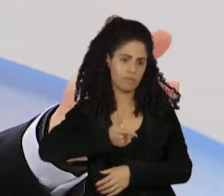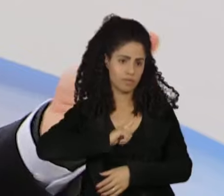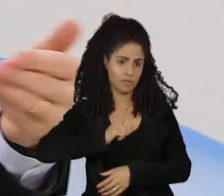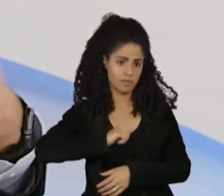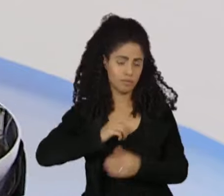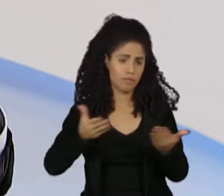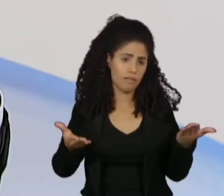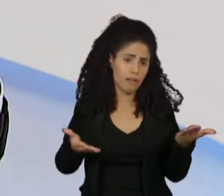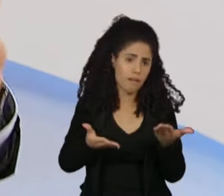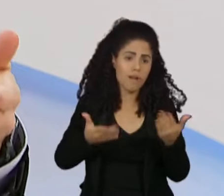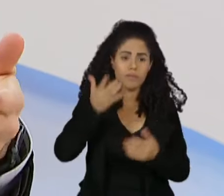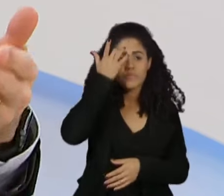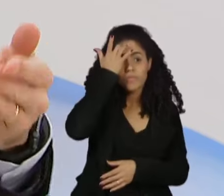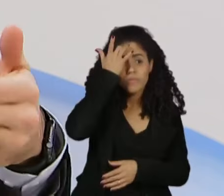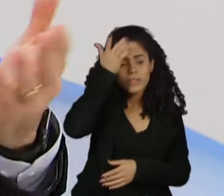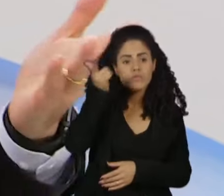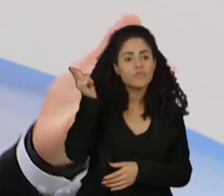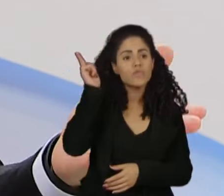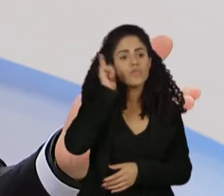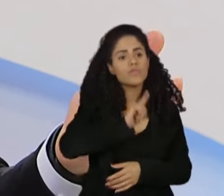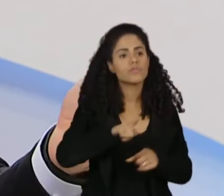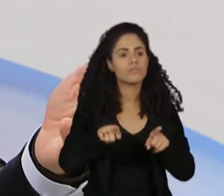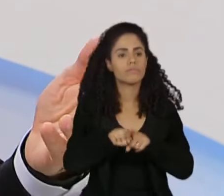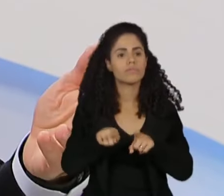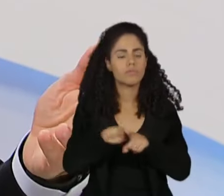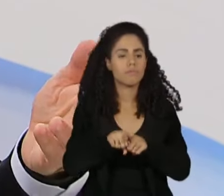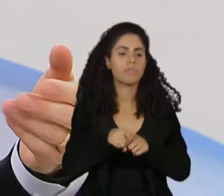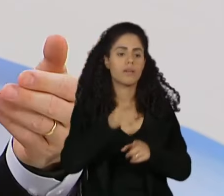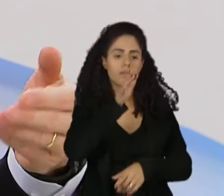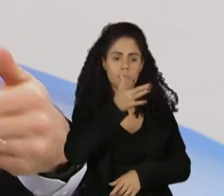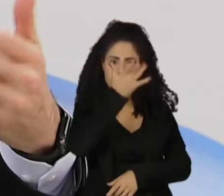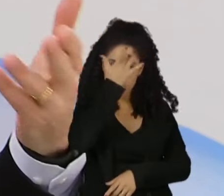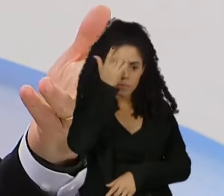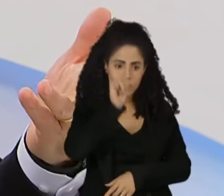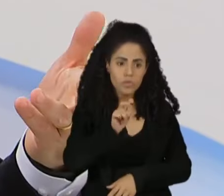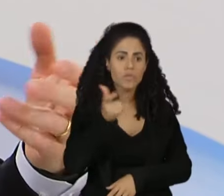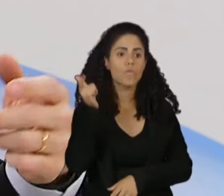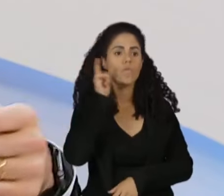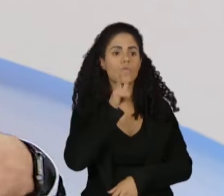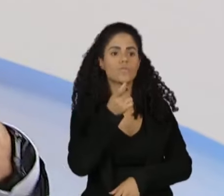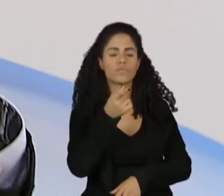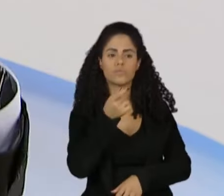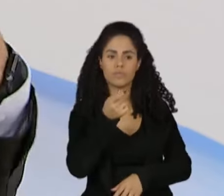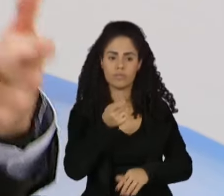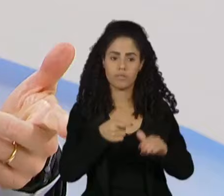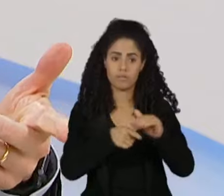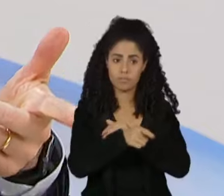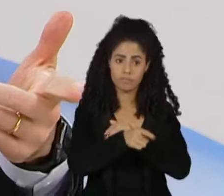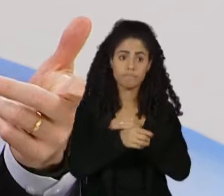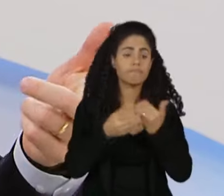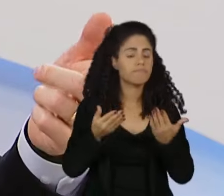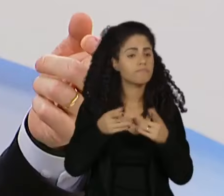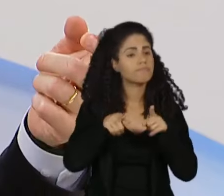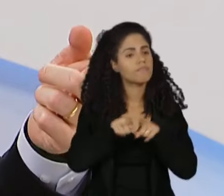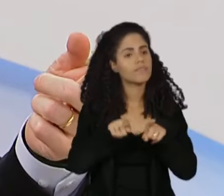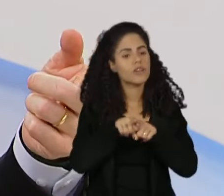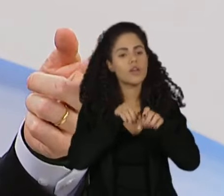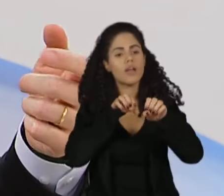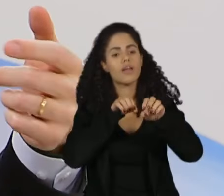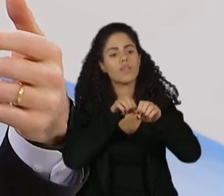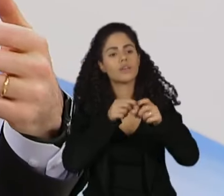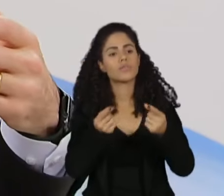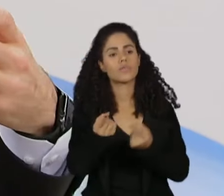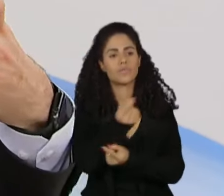tecnologia que facilitou muito e diminuiu custos para o investidor acessar esses produtos e também o tema de educação